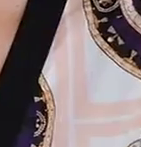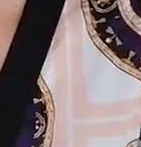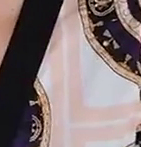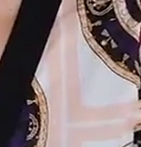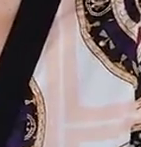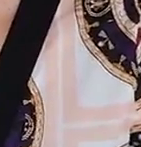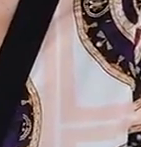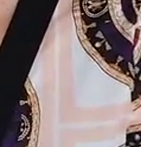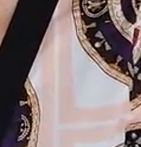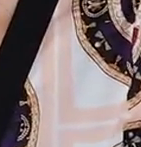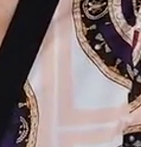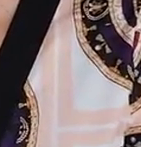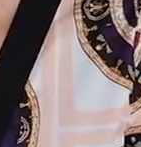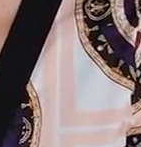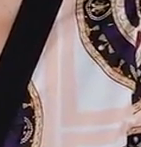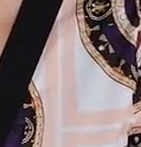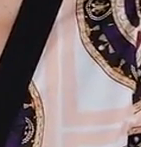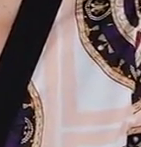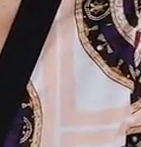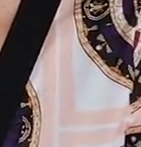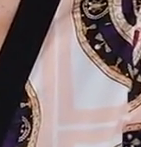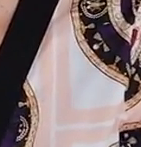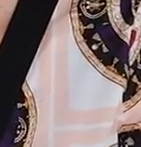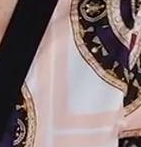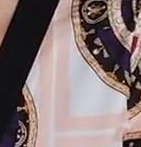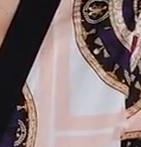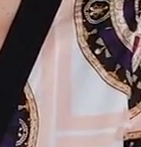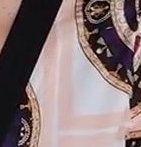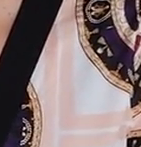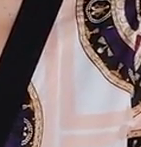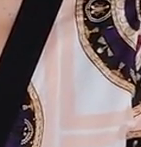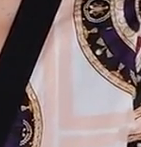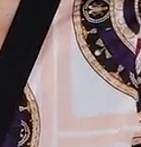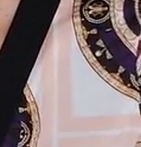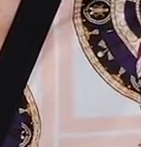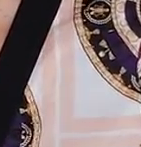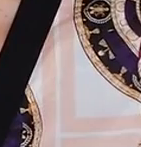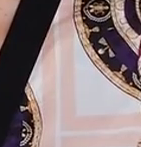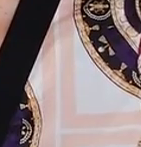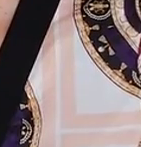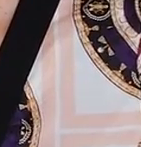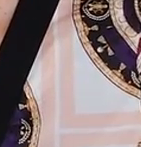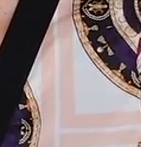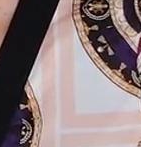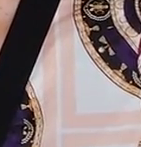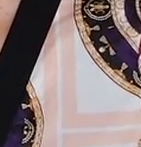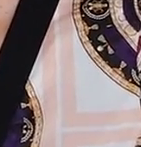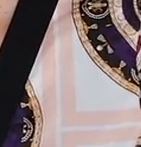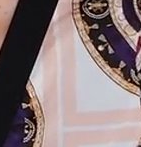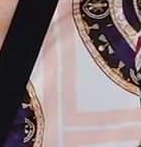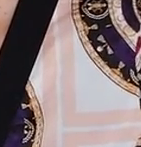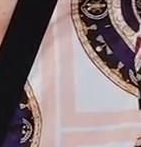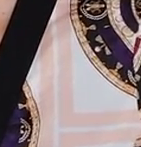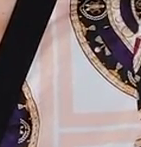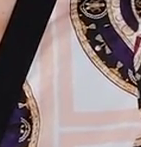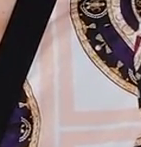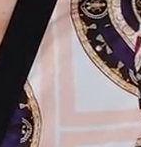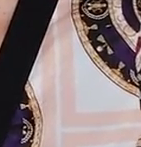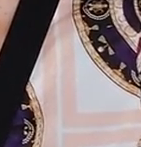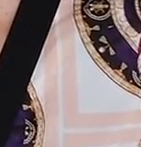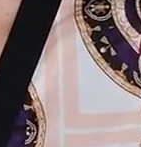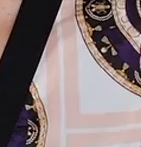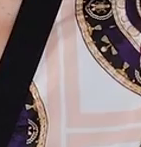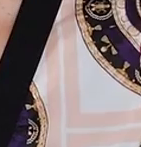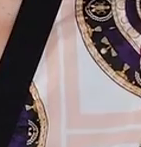O vereador Asmar Ricardo discutiu um requerimento da Frente Parlamentar pela Renda Básica que solicitou à Prefeitura do Recife